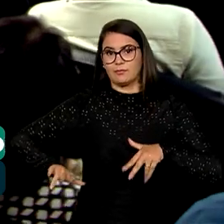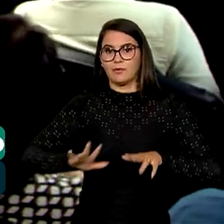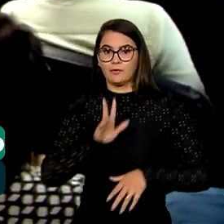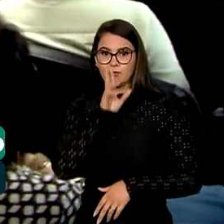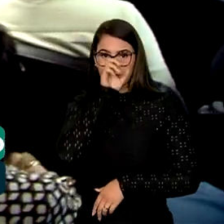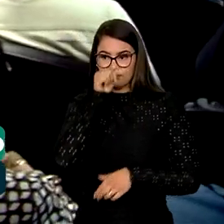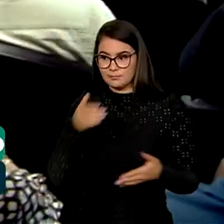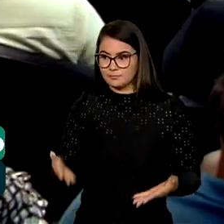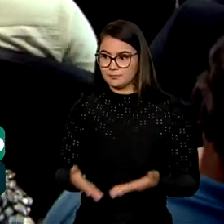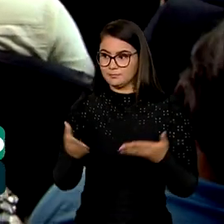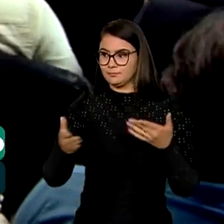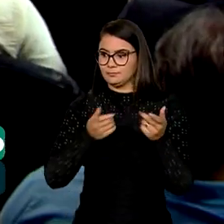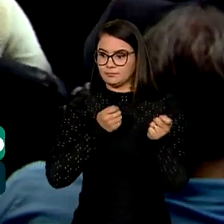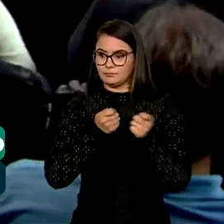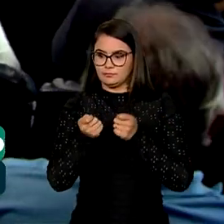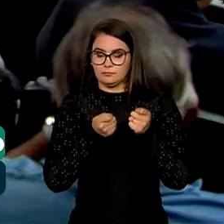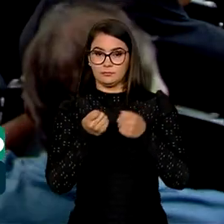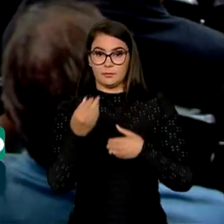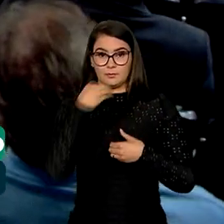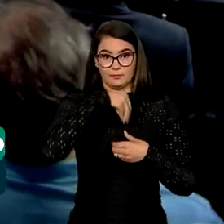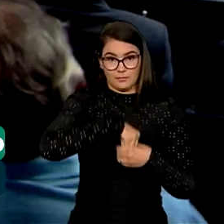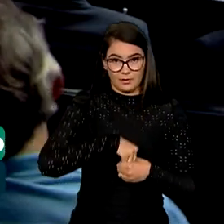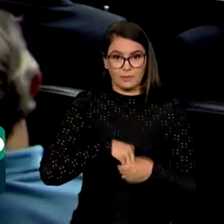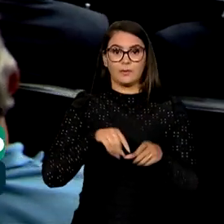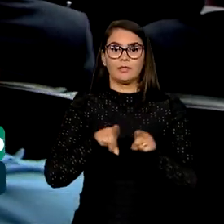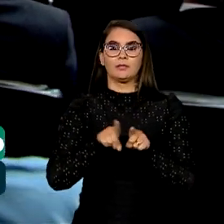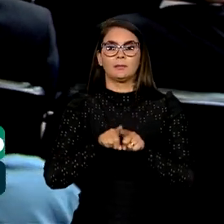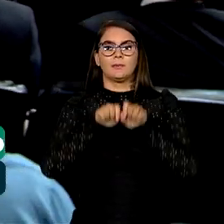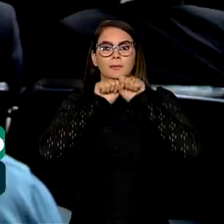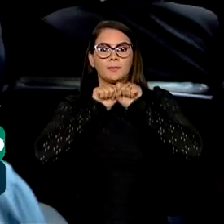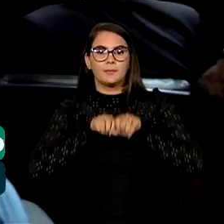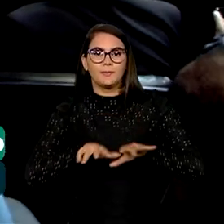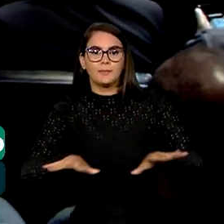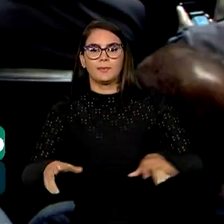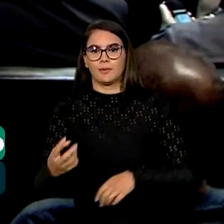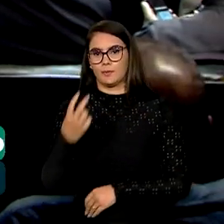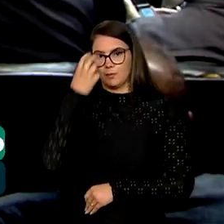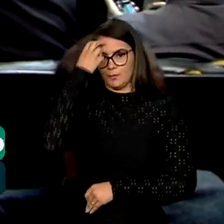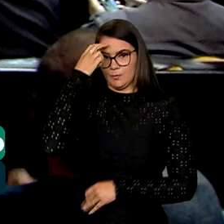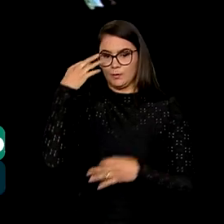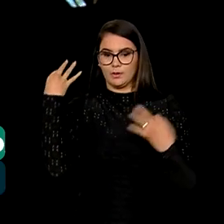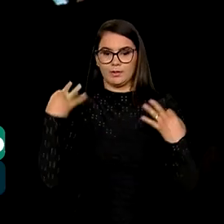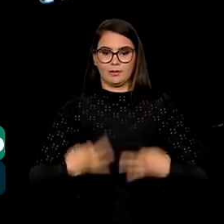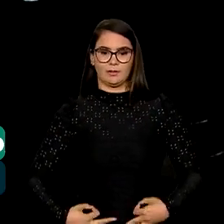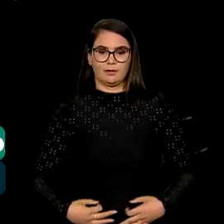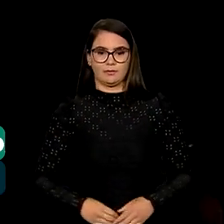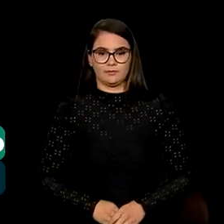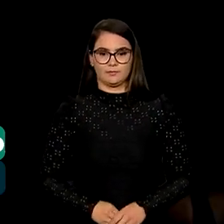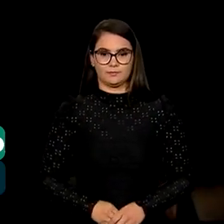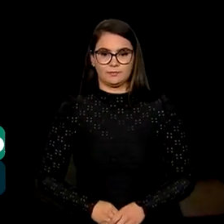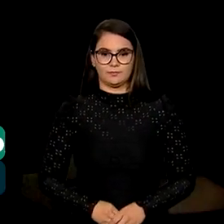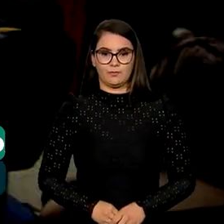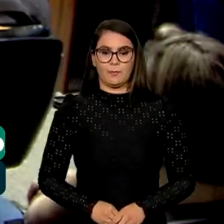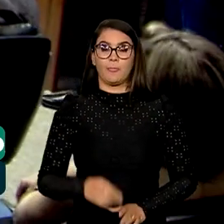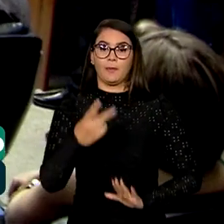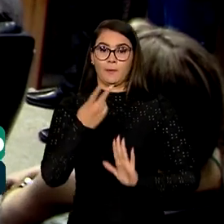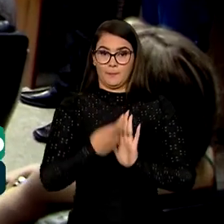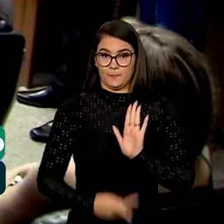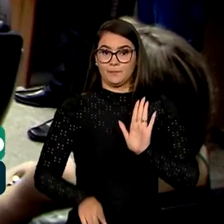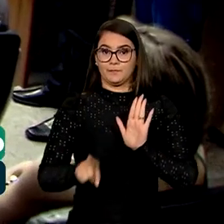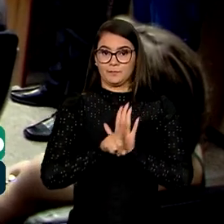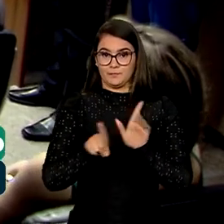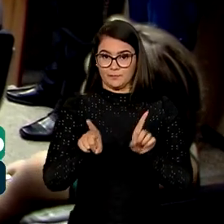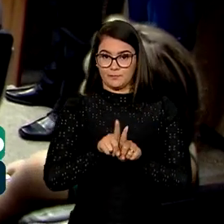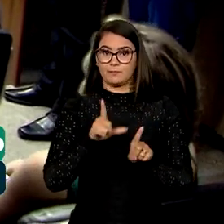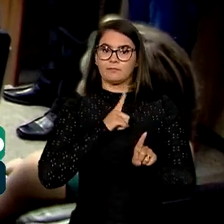fortalecimento dos controles internos e a disseminação da cultura da integridade. O programa também estabelece